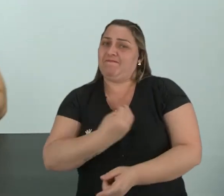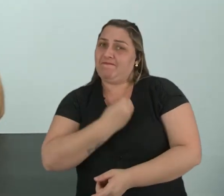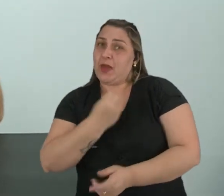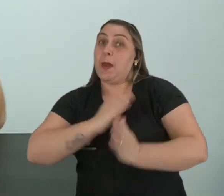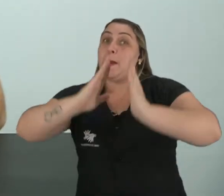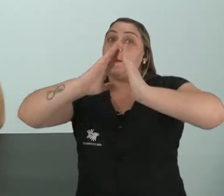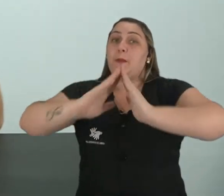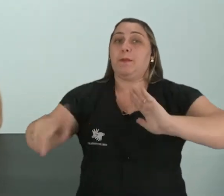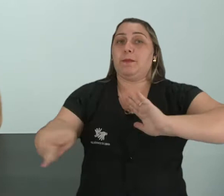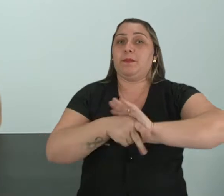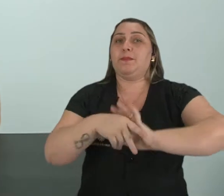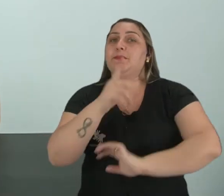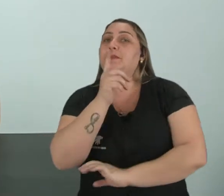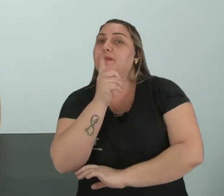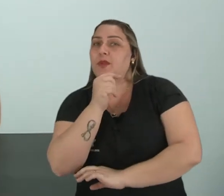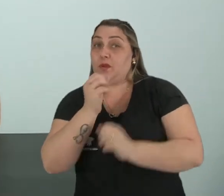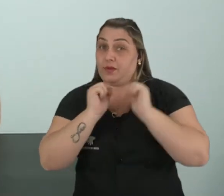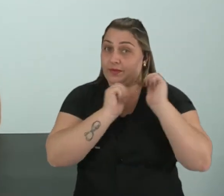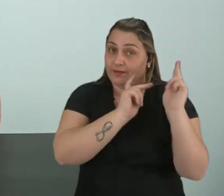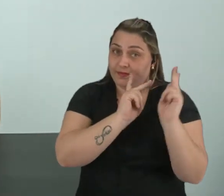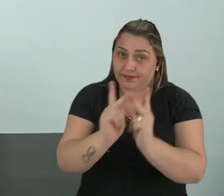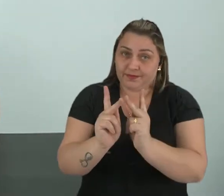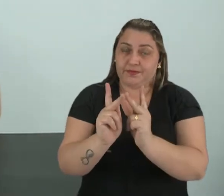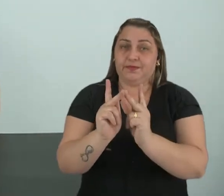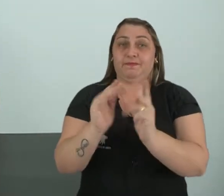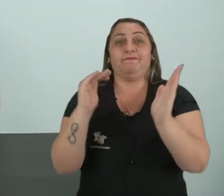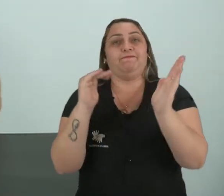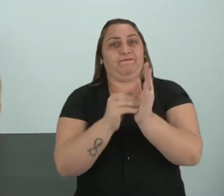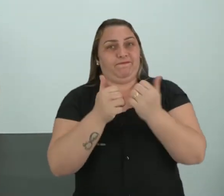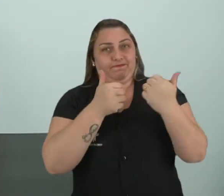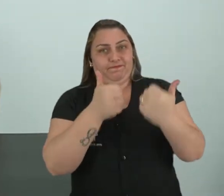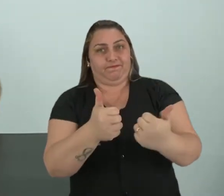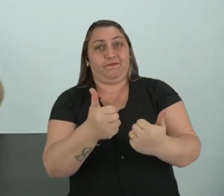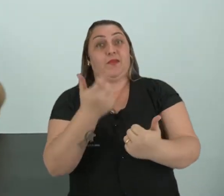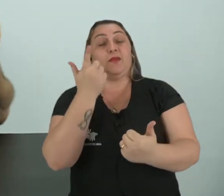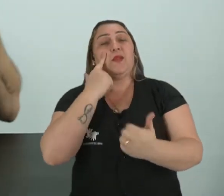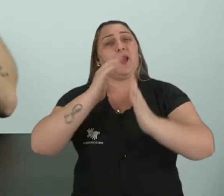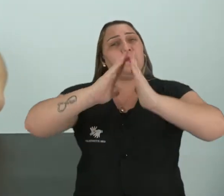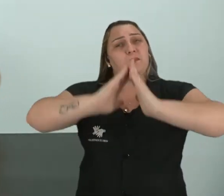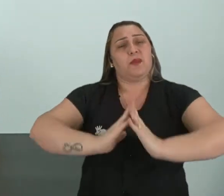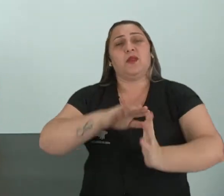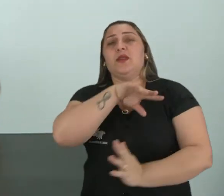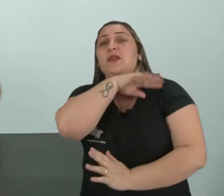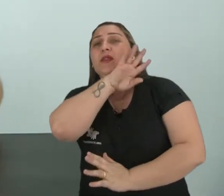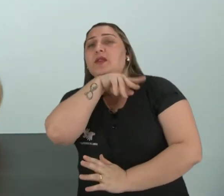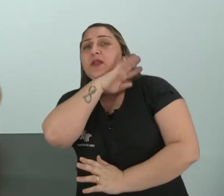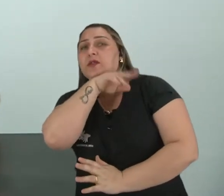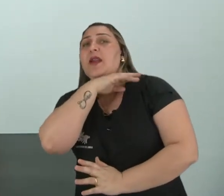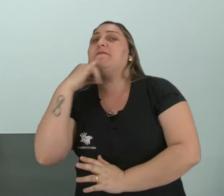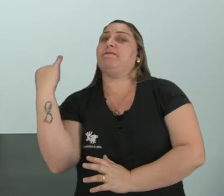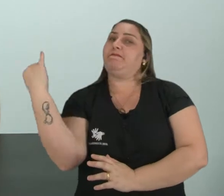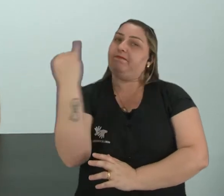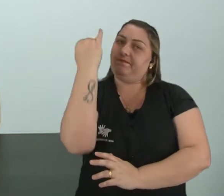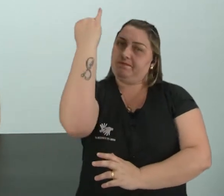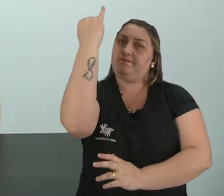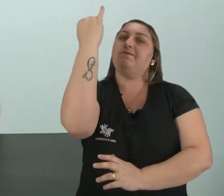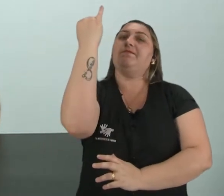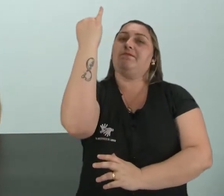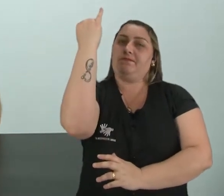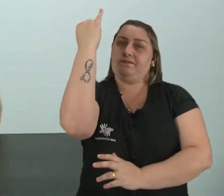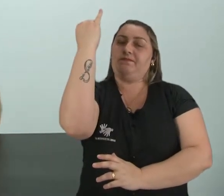morar na água. Ok? Até aí tudo bem? Então, o habitat de um animal, ele é um lugar, é algo muito importante.